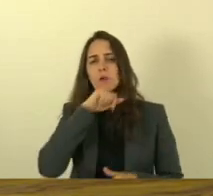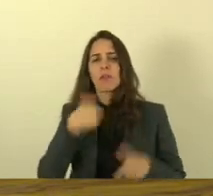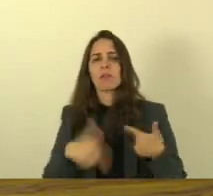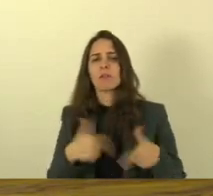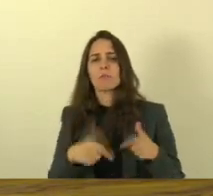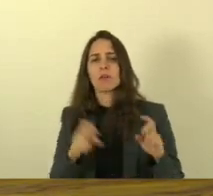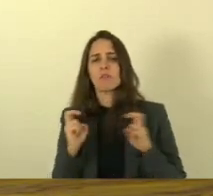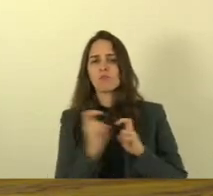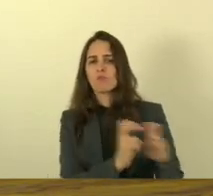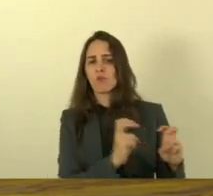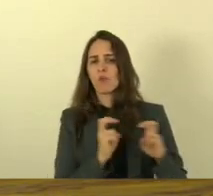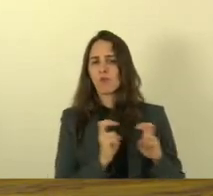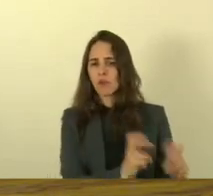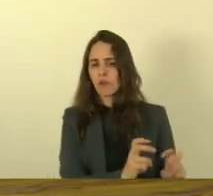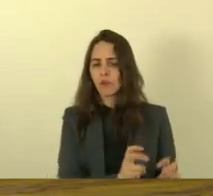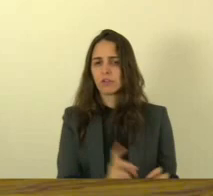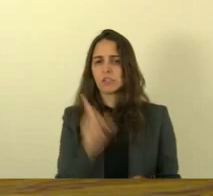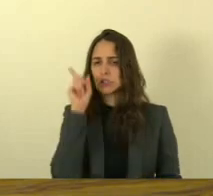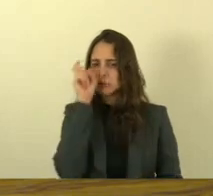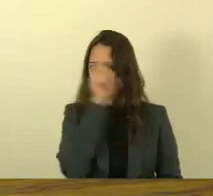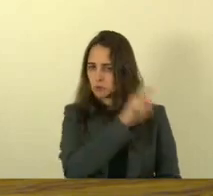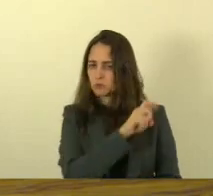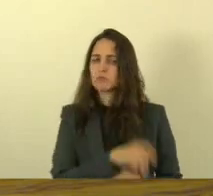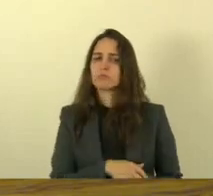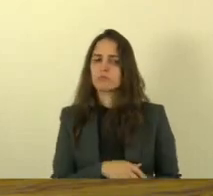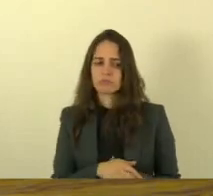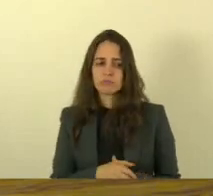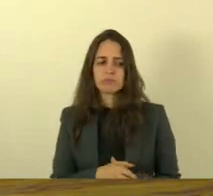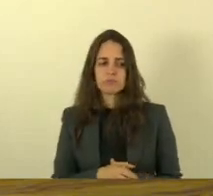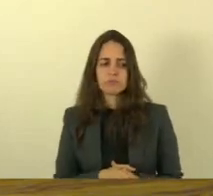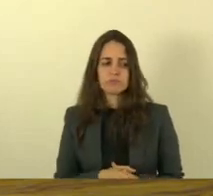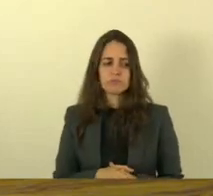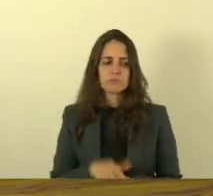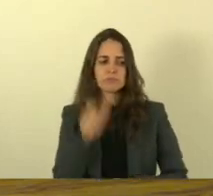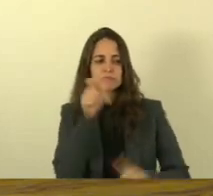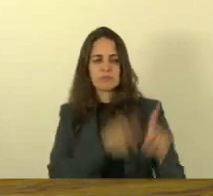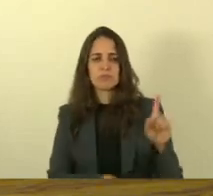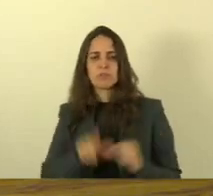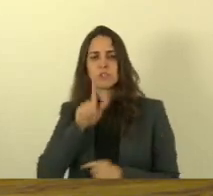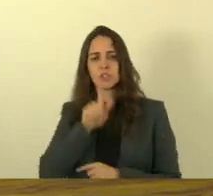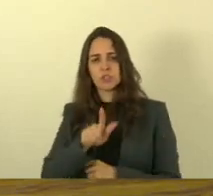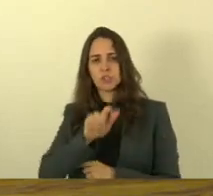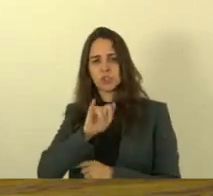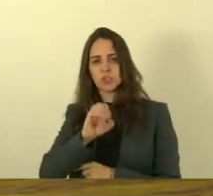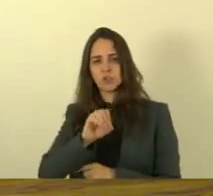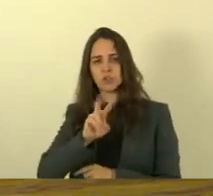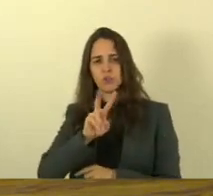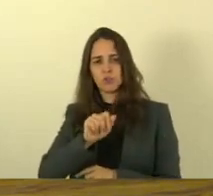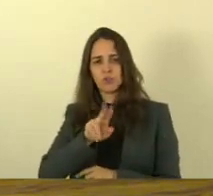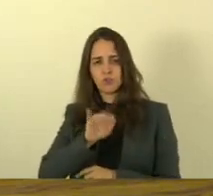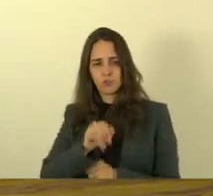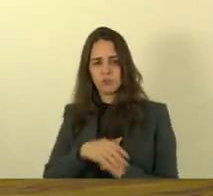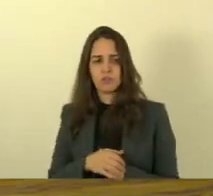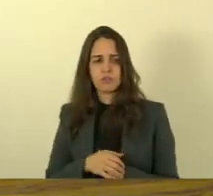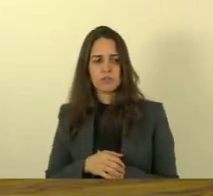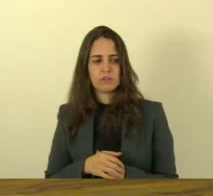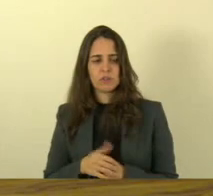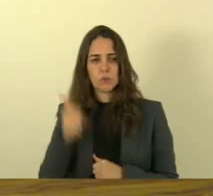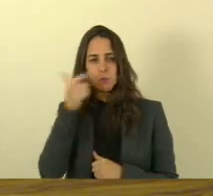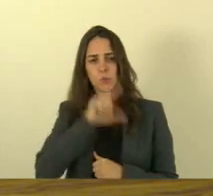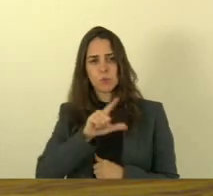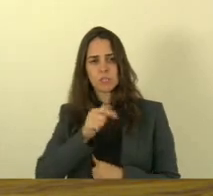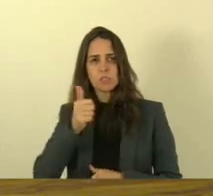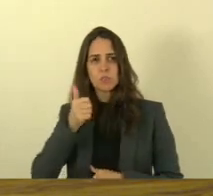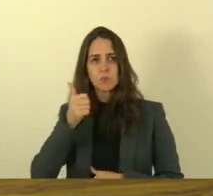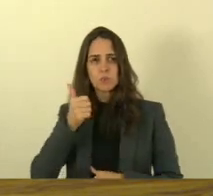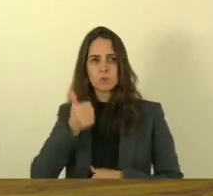eles viviam com muita dificuldade e Giovanni chegou a magnitude do atleta que